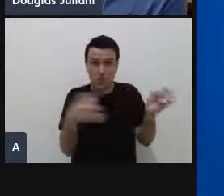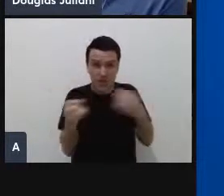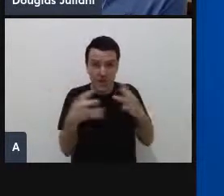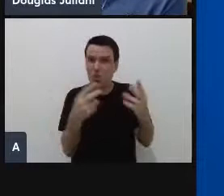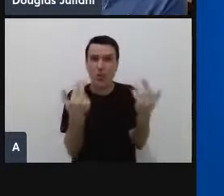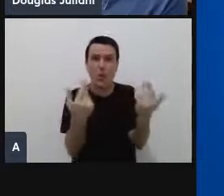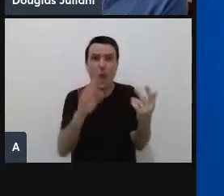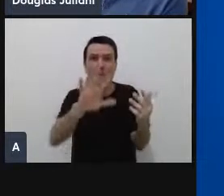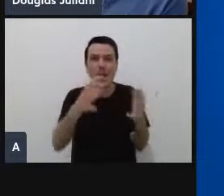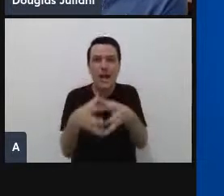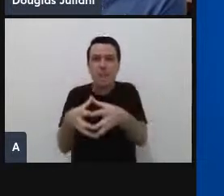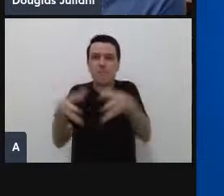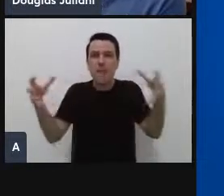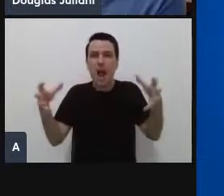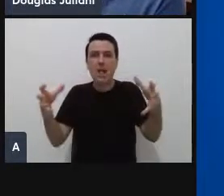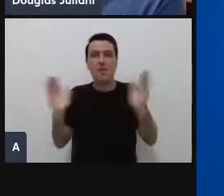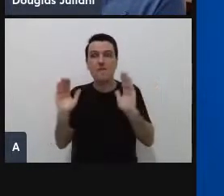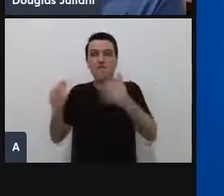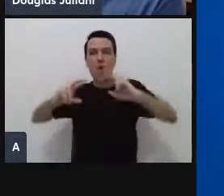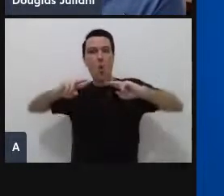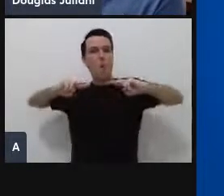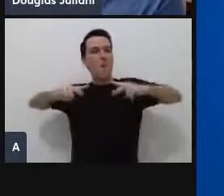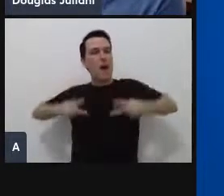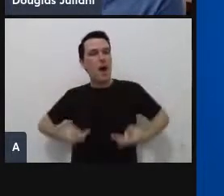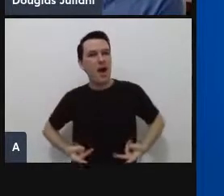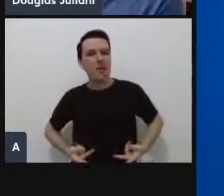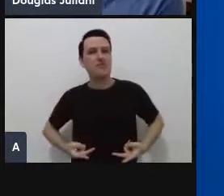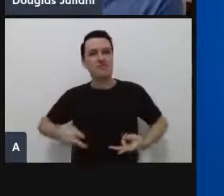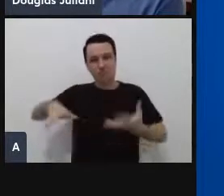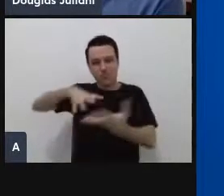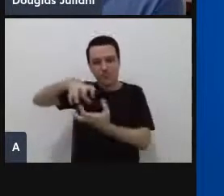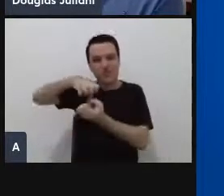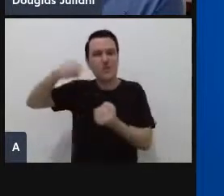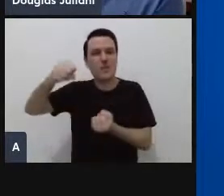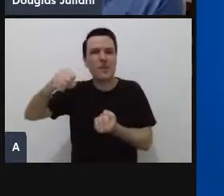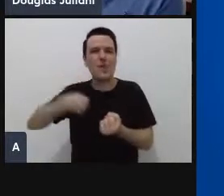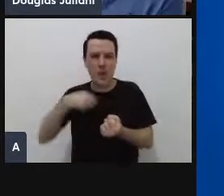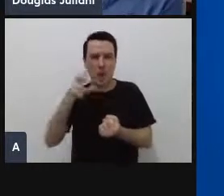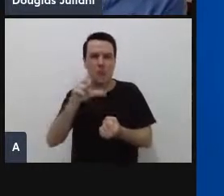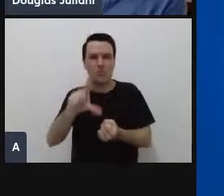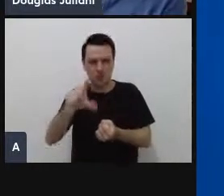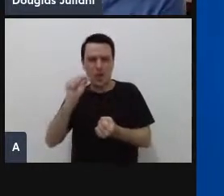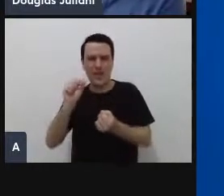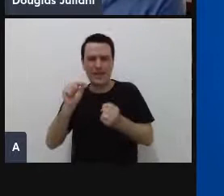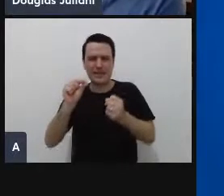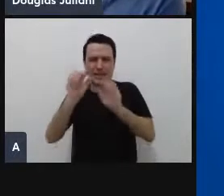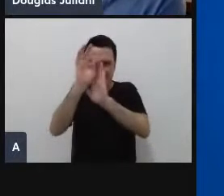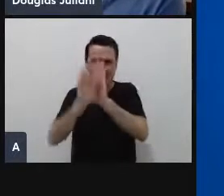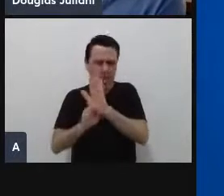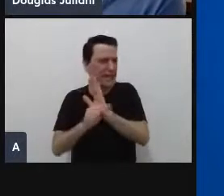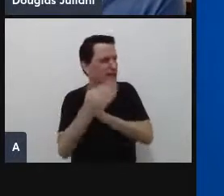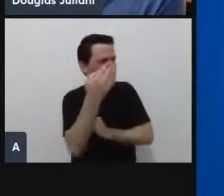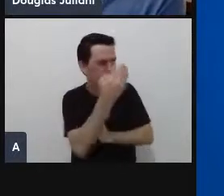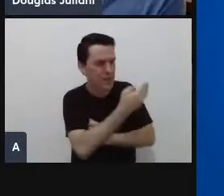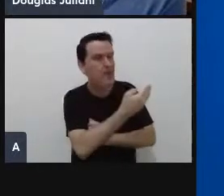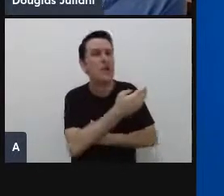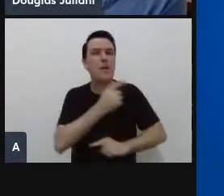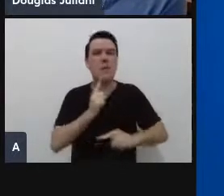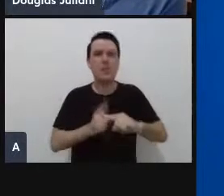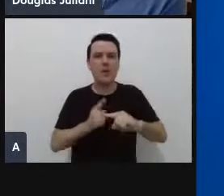humana e mais sustentável da inovação. Eu trouxe esse conceito aqui justamente porque lá no começo da palestra